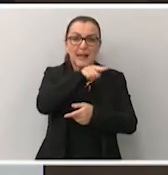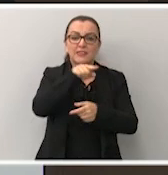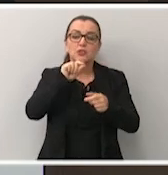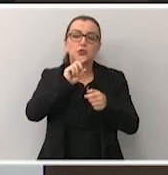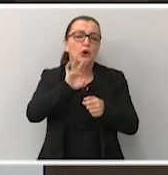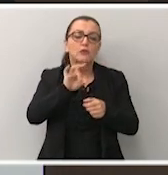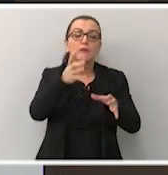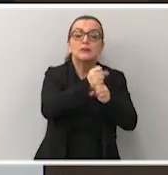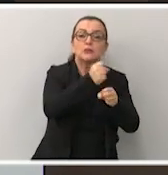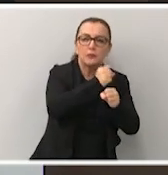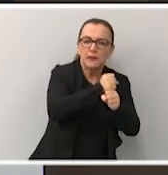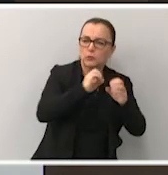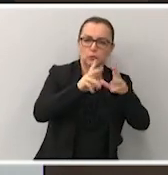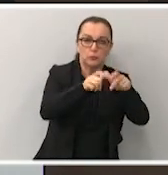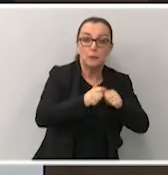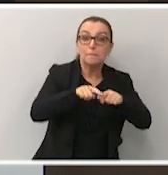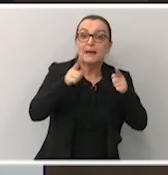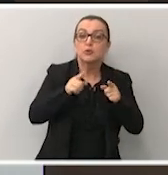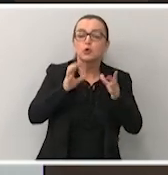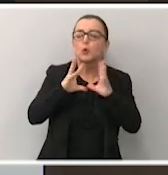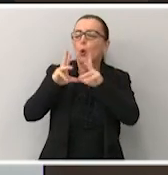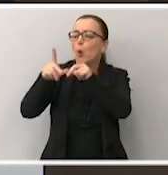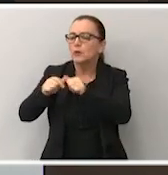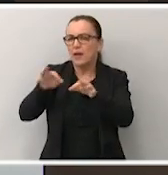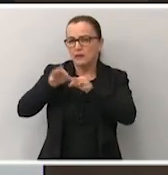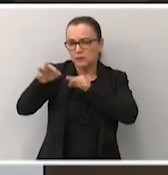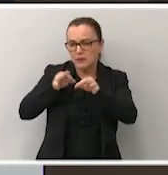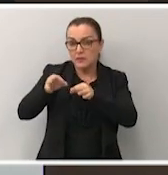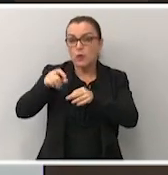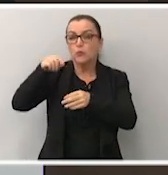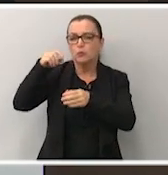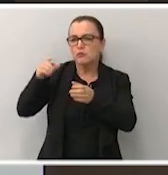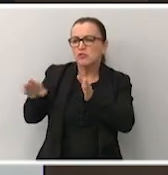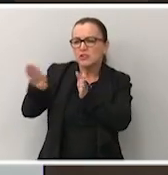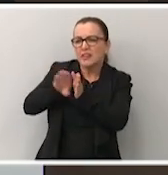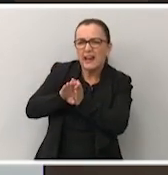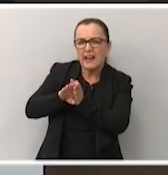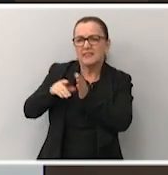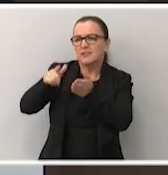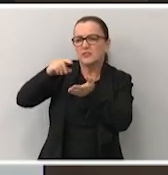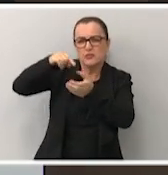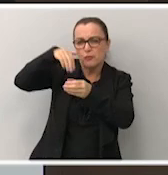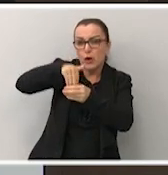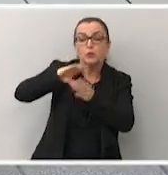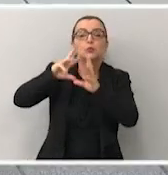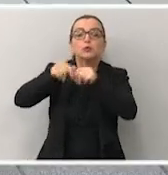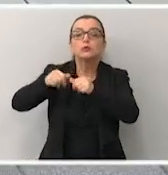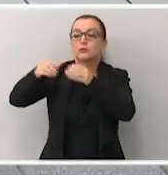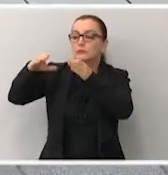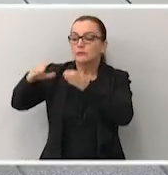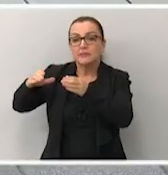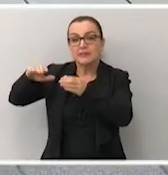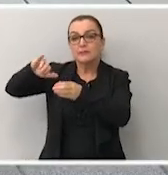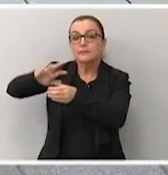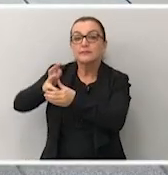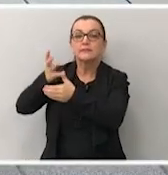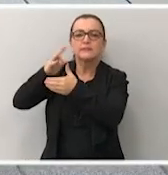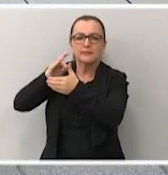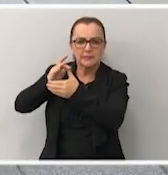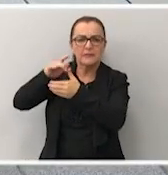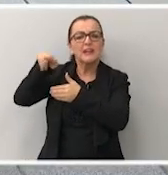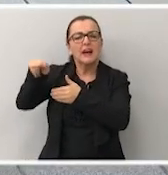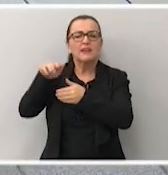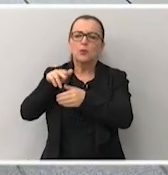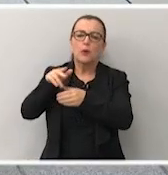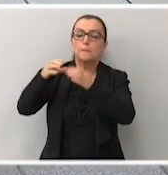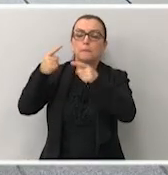totalização de votos, mas toda a apuração, chegada de urna, será feita no centro-eventos, como era antigamente, que é um lugar